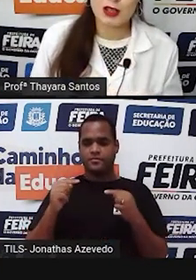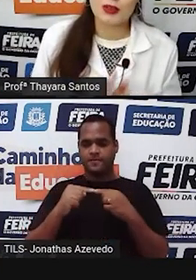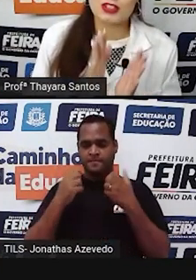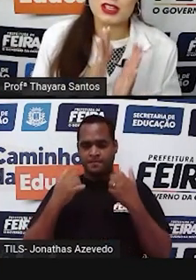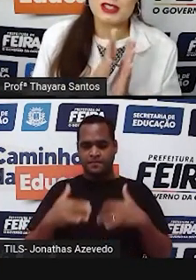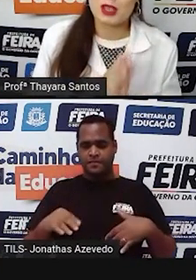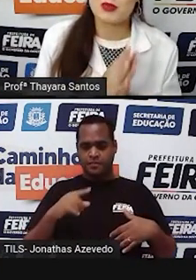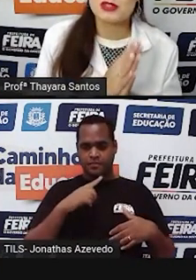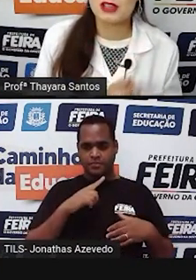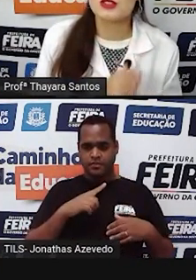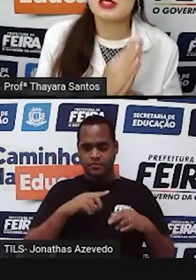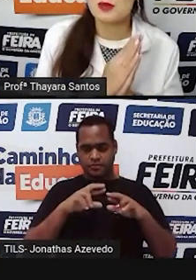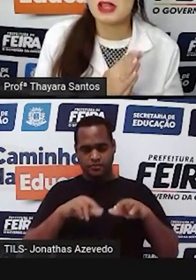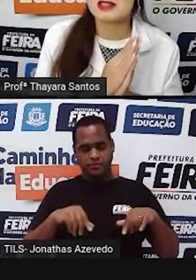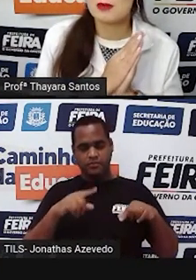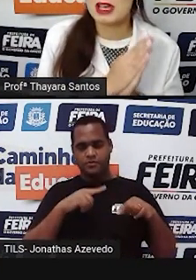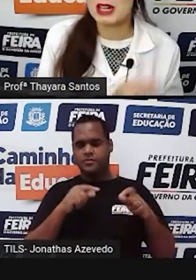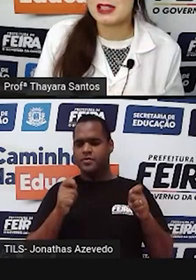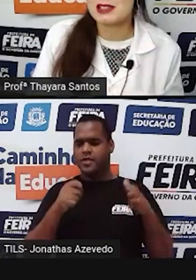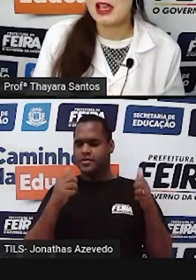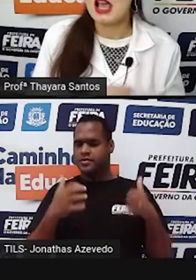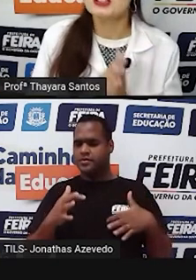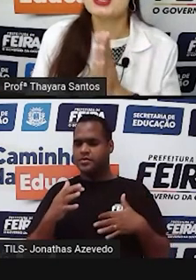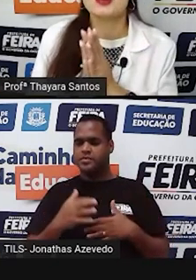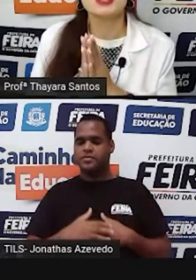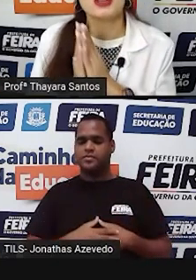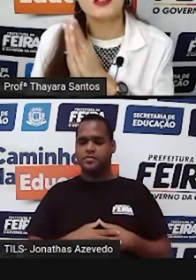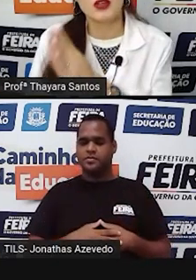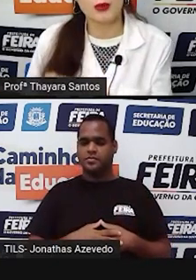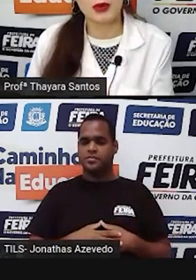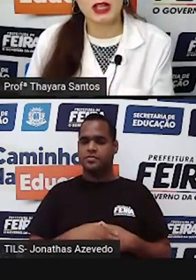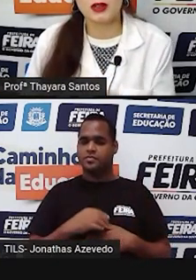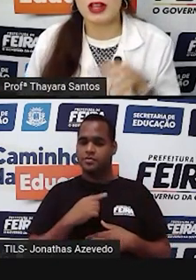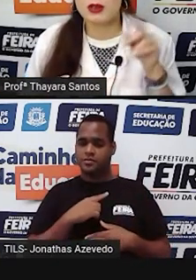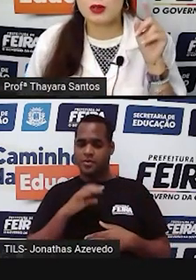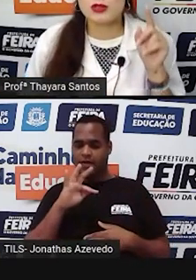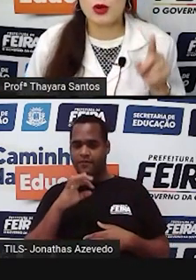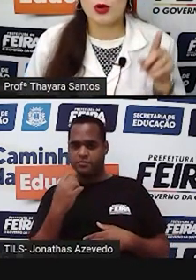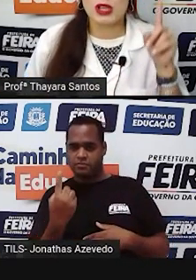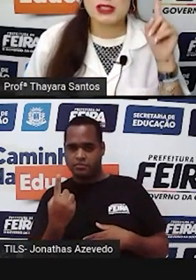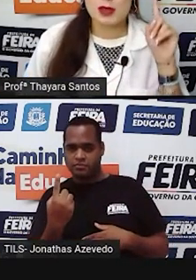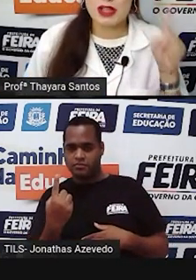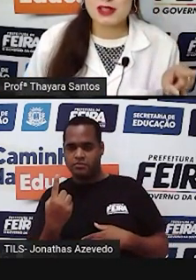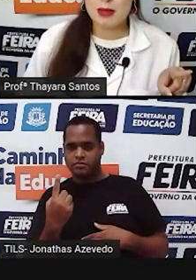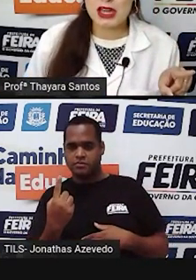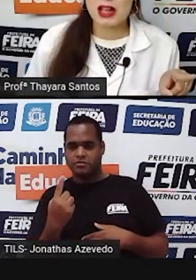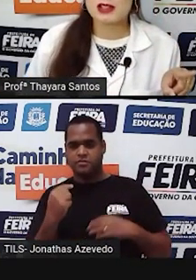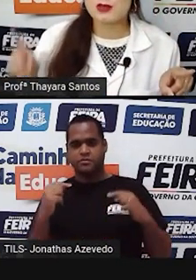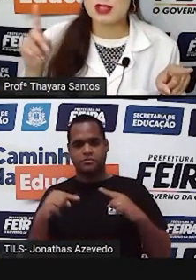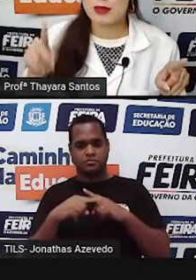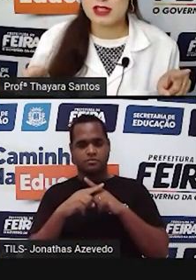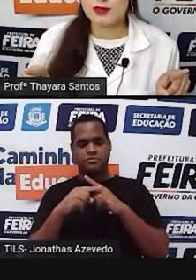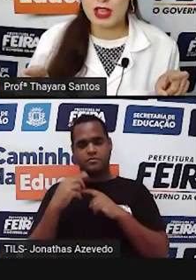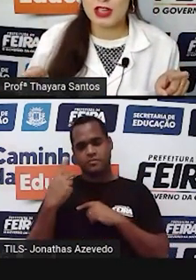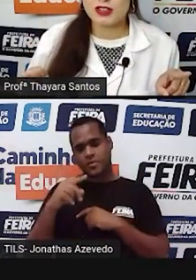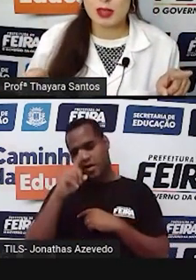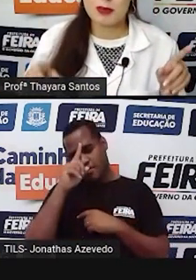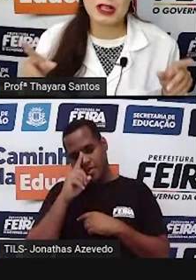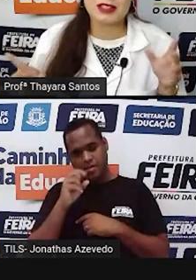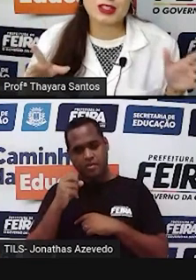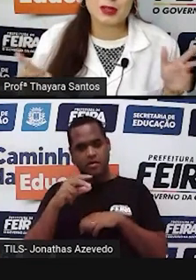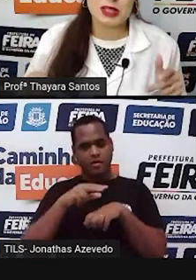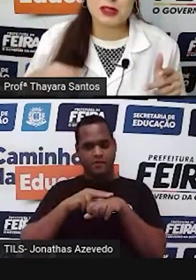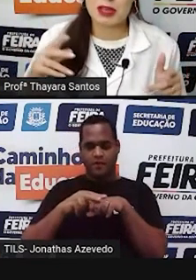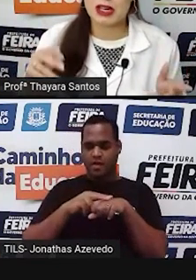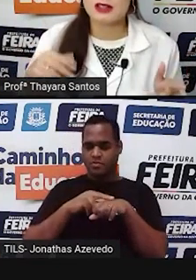geração que tinha 100% de sementes amarelas, a gente chama de F1. Então, ele cruzou sementes amarelas com sementes verdes,